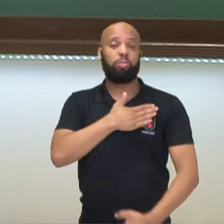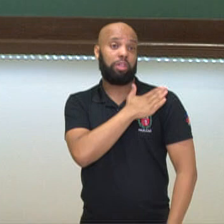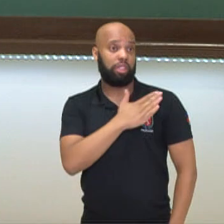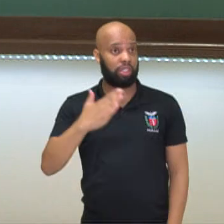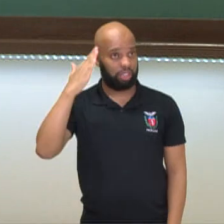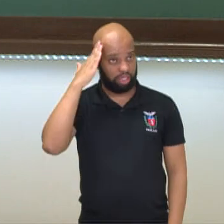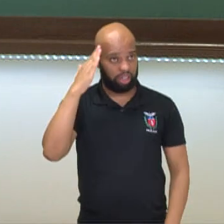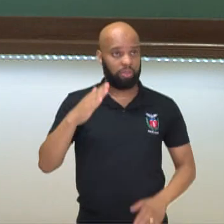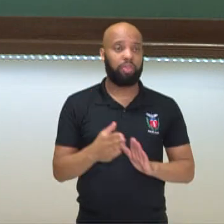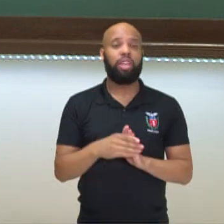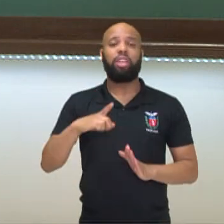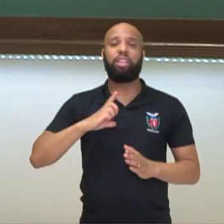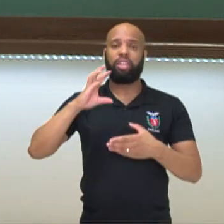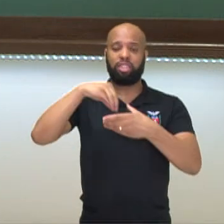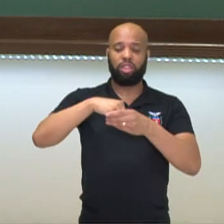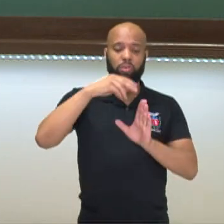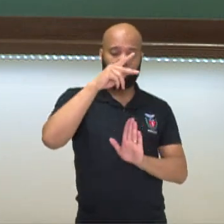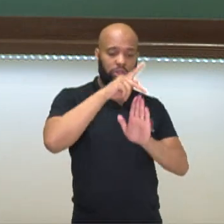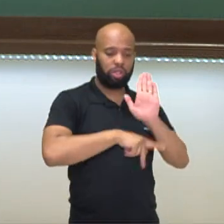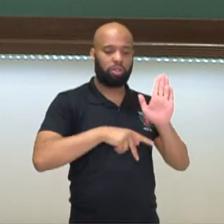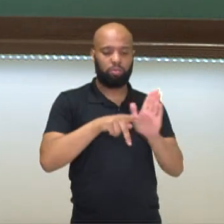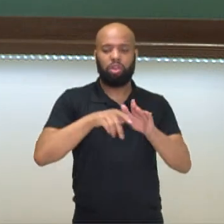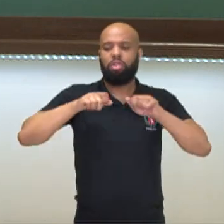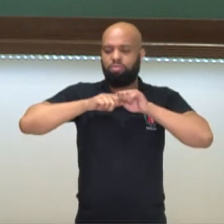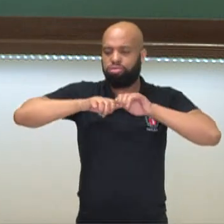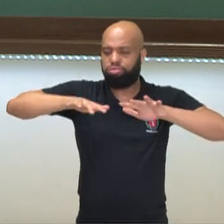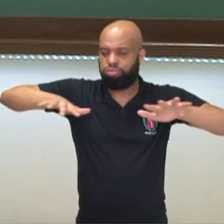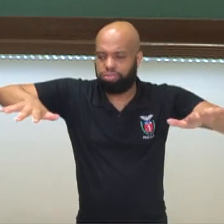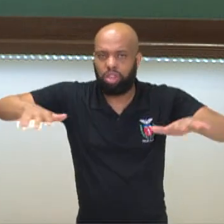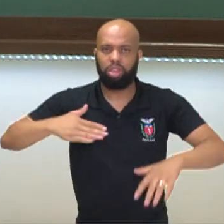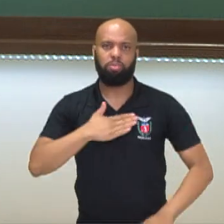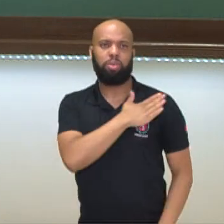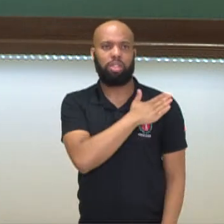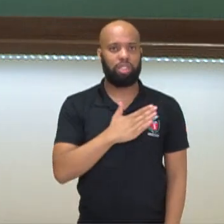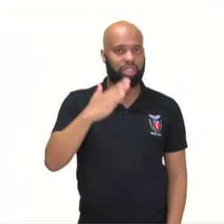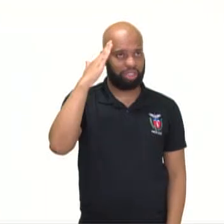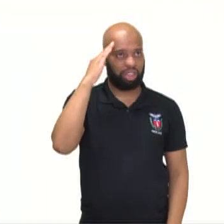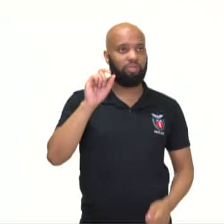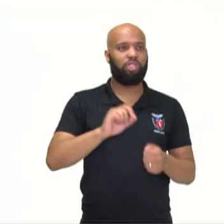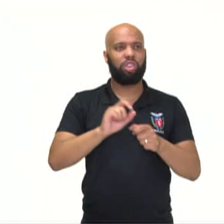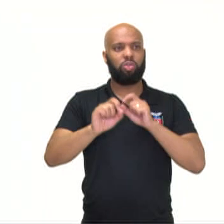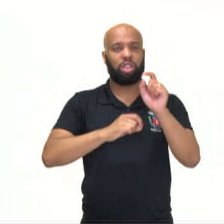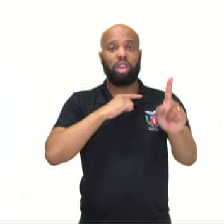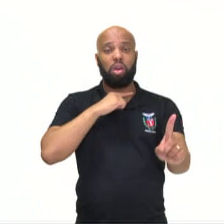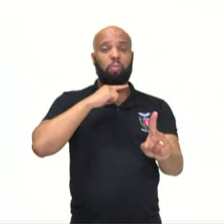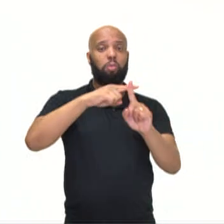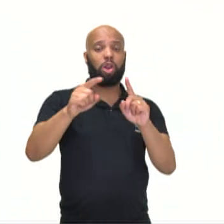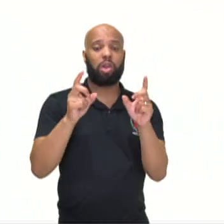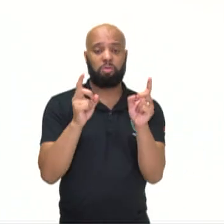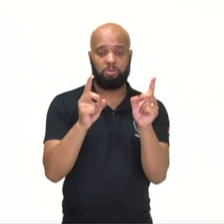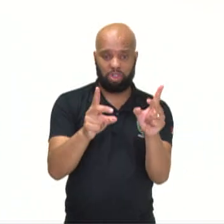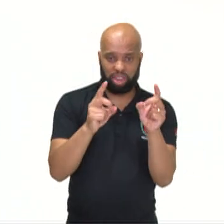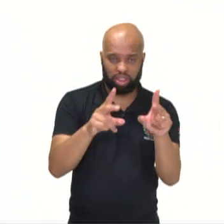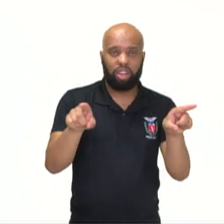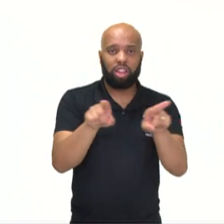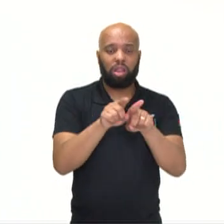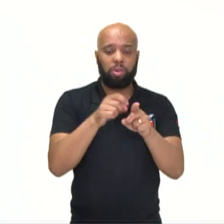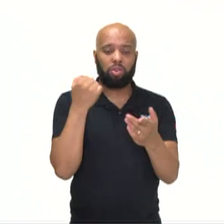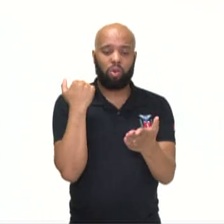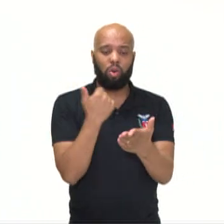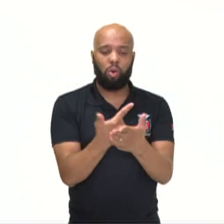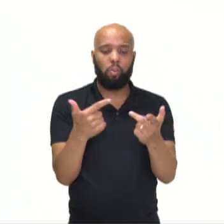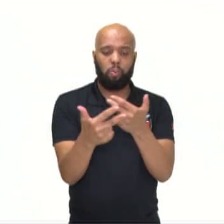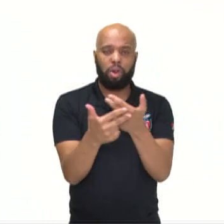vai, então, dentro desse projeto de expansão militar, ele vai fazer a proibição do comércio de produtos ingleses através do